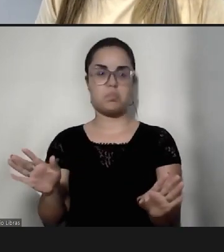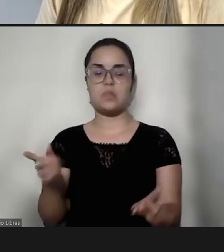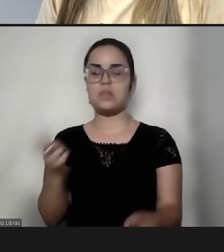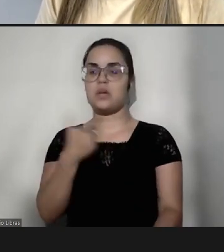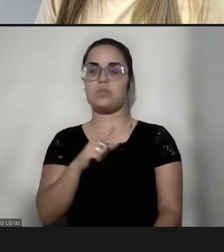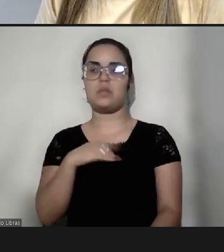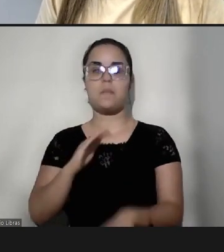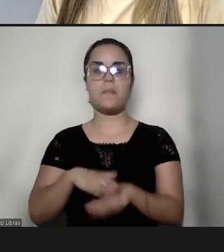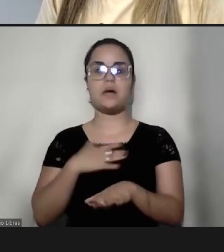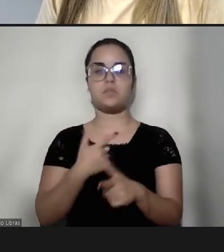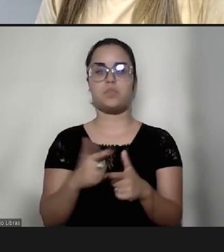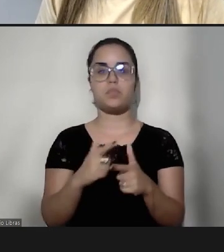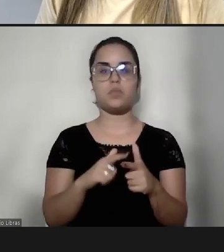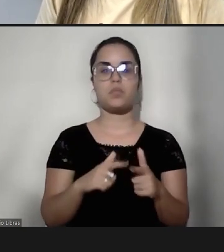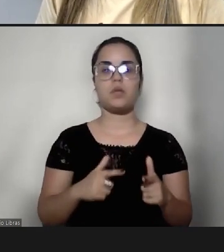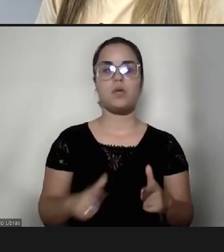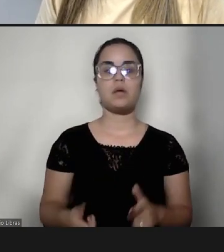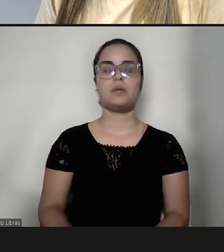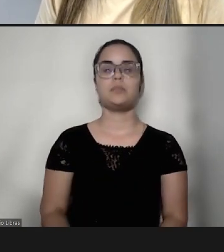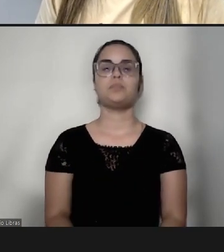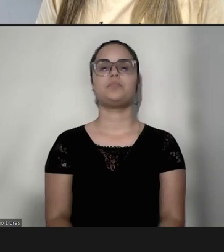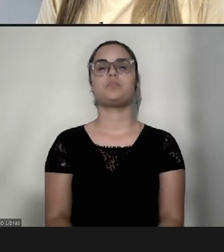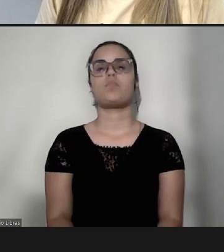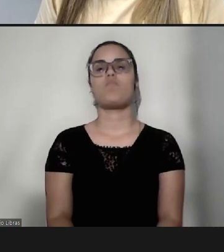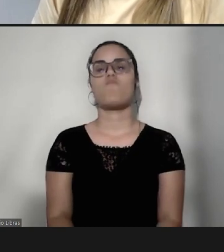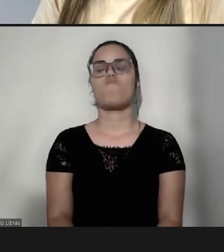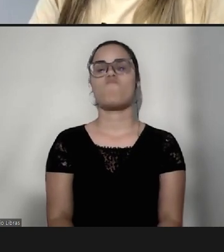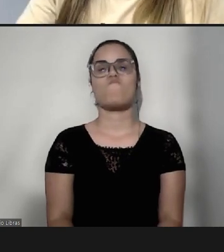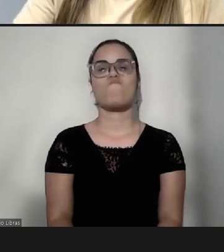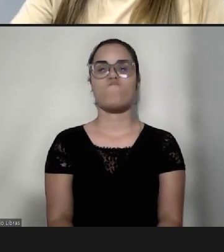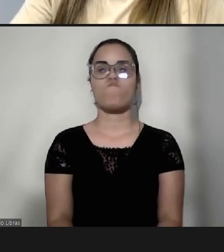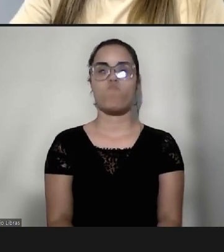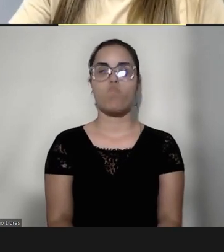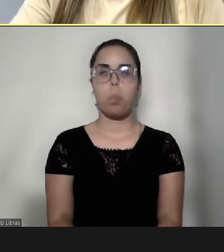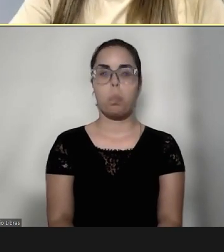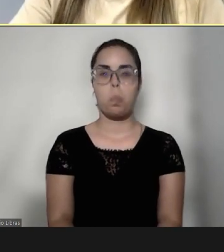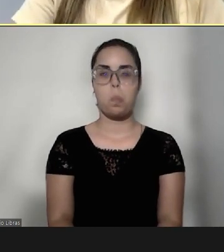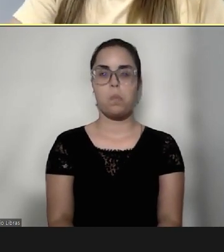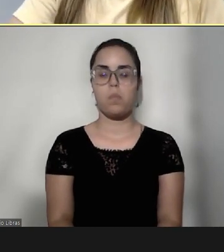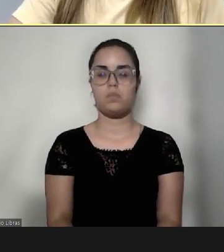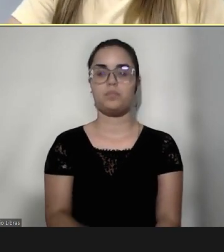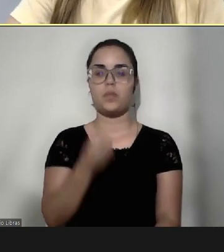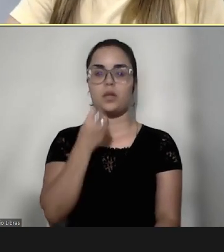situação ali está resolvida para ele. Isso, muito bom.